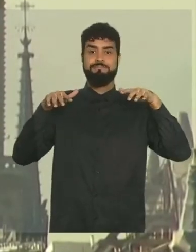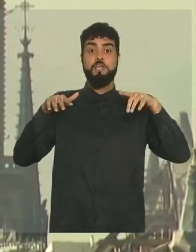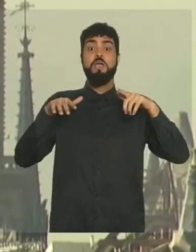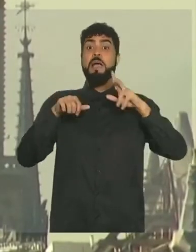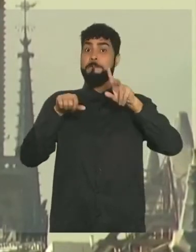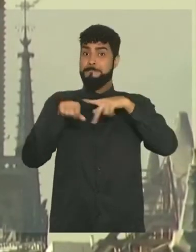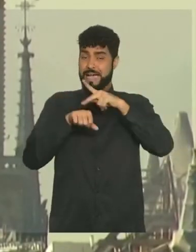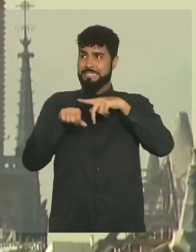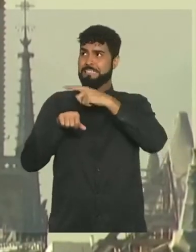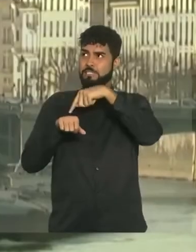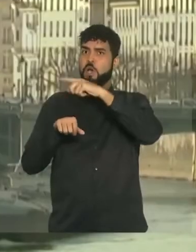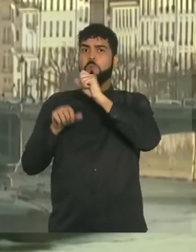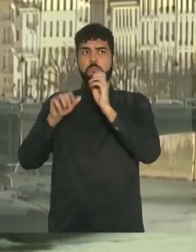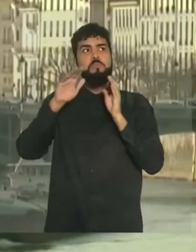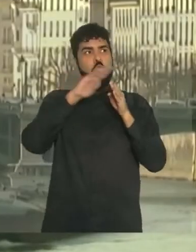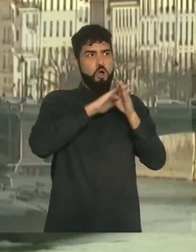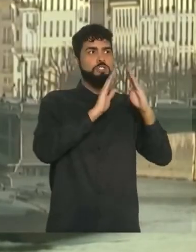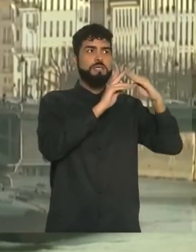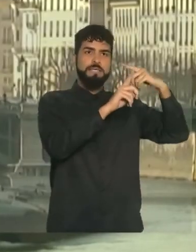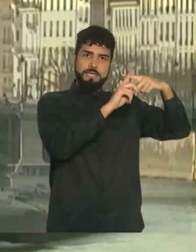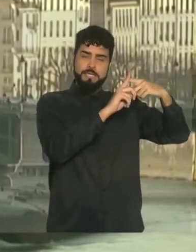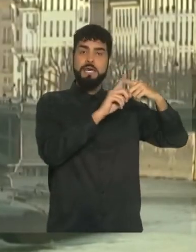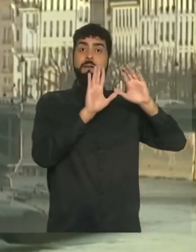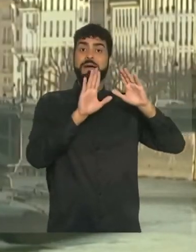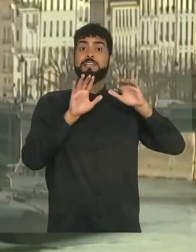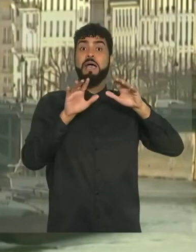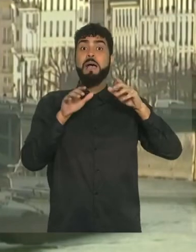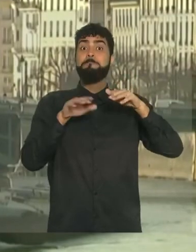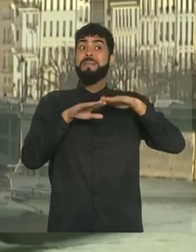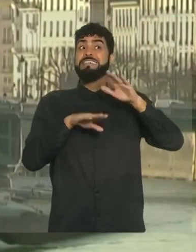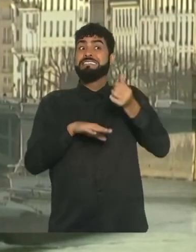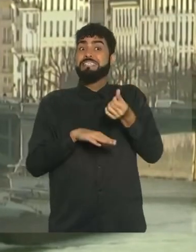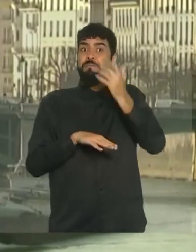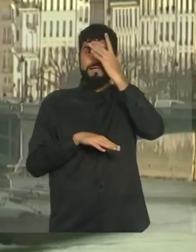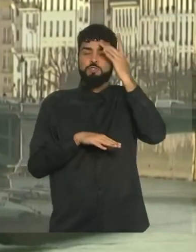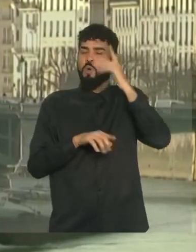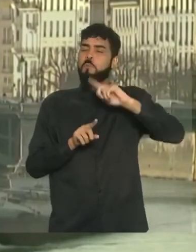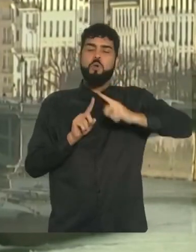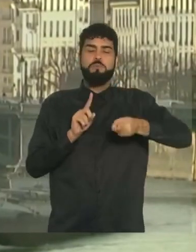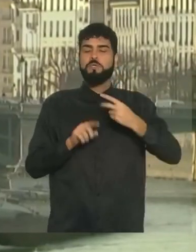visitar locais de culto, mas as reuniões públicas com mais de seis pessoas são proibidas.